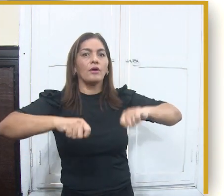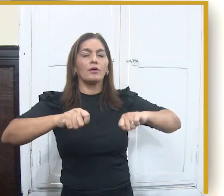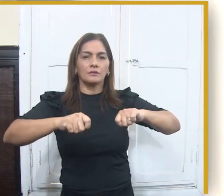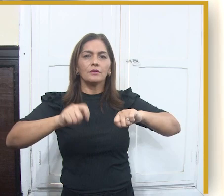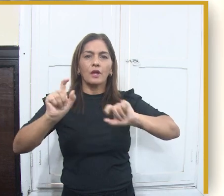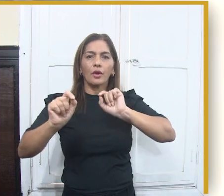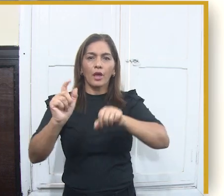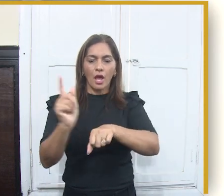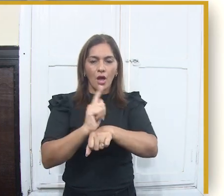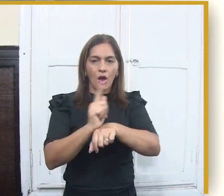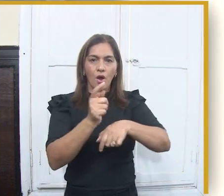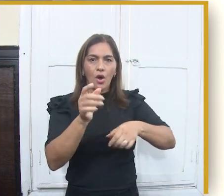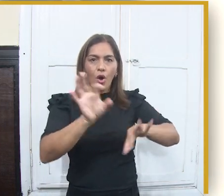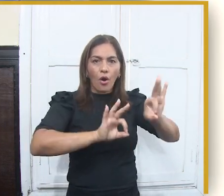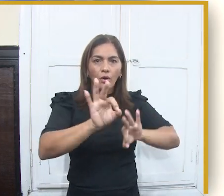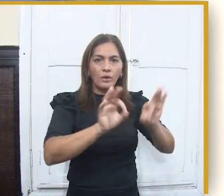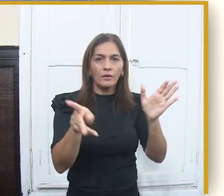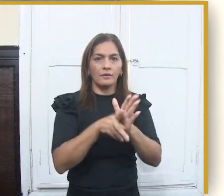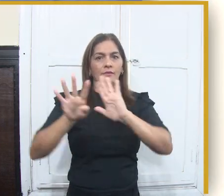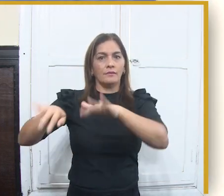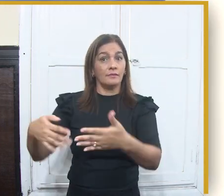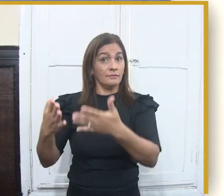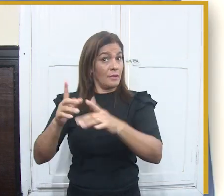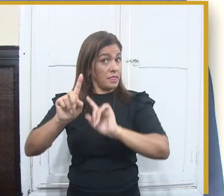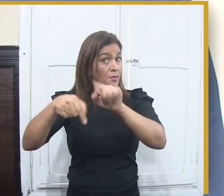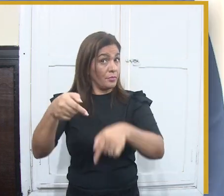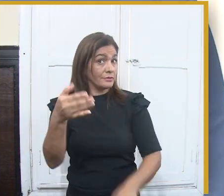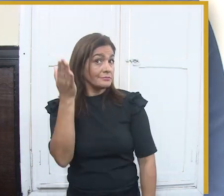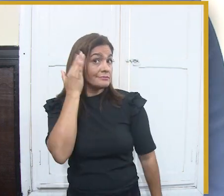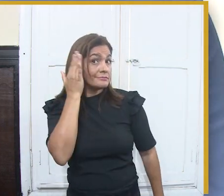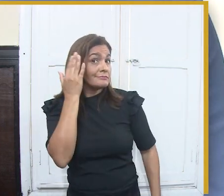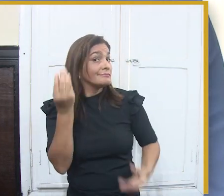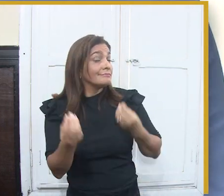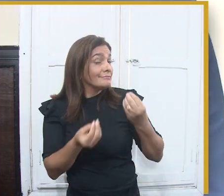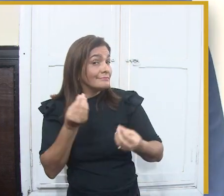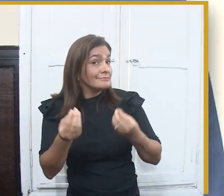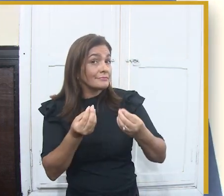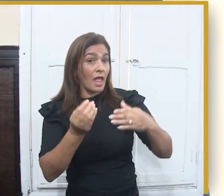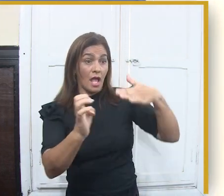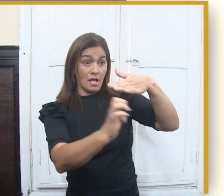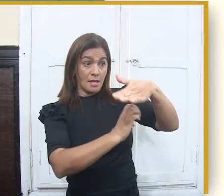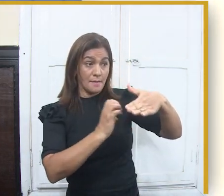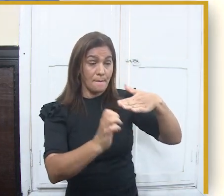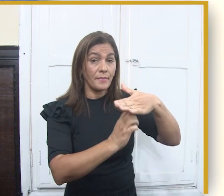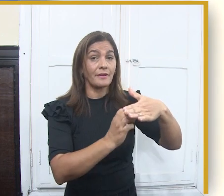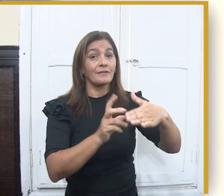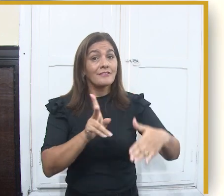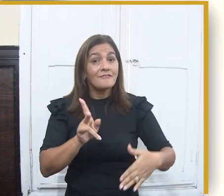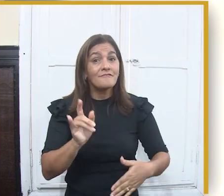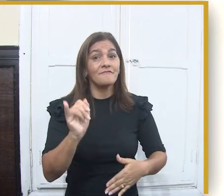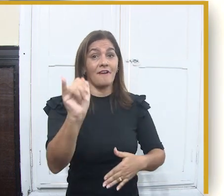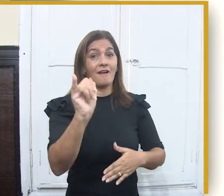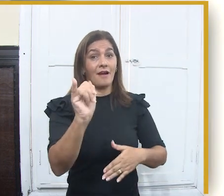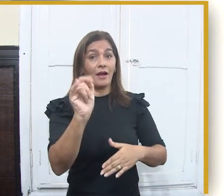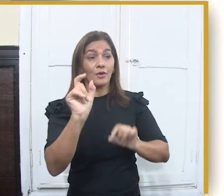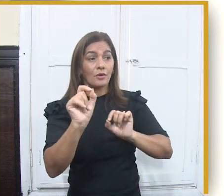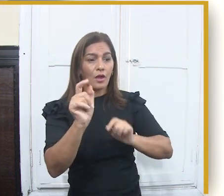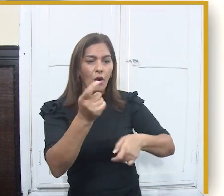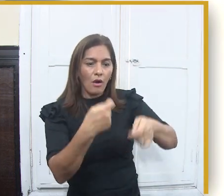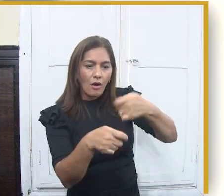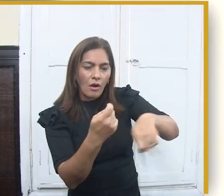nos próximos dias, a gente tenha concorrência pública e que as empresas interessadas em